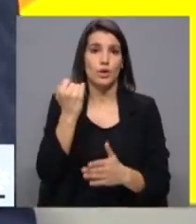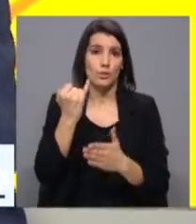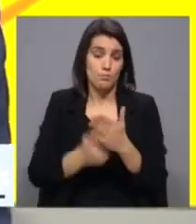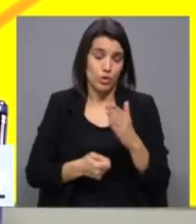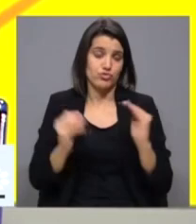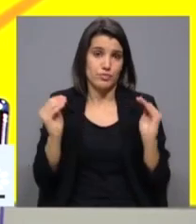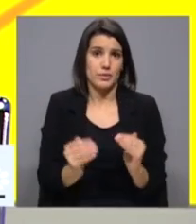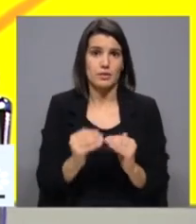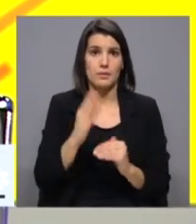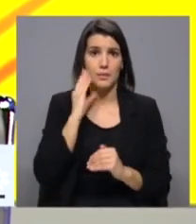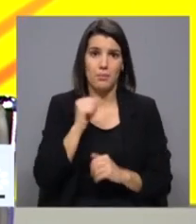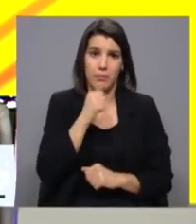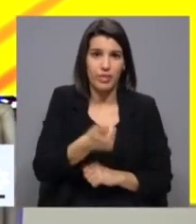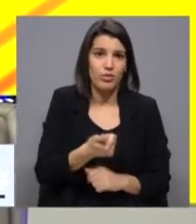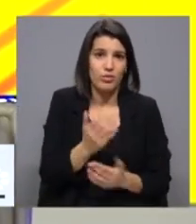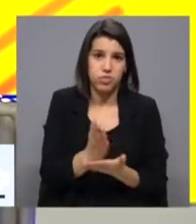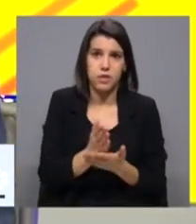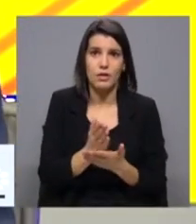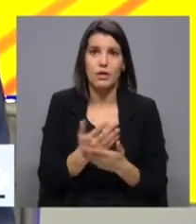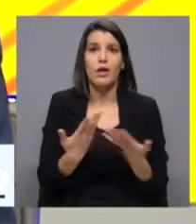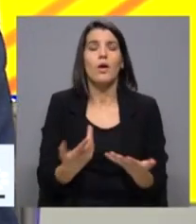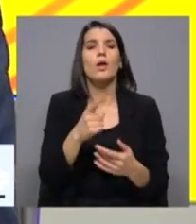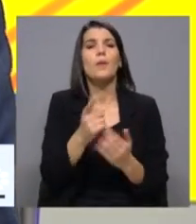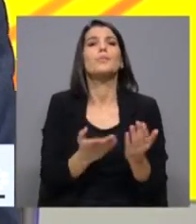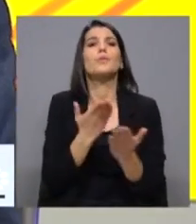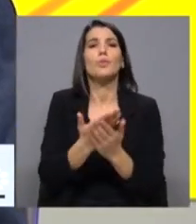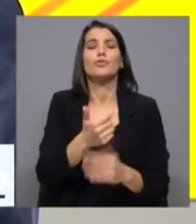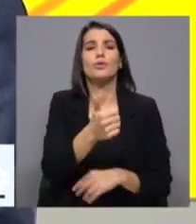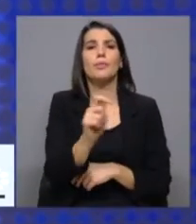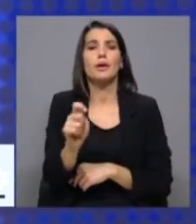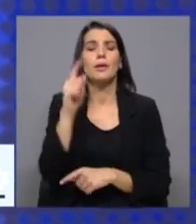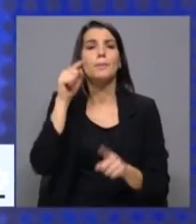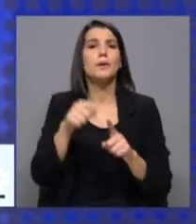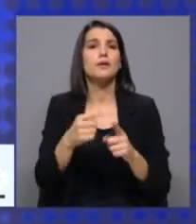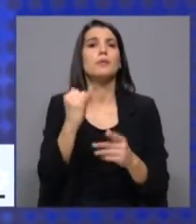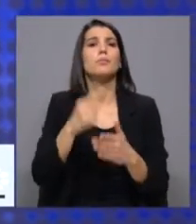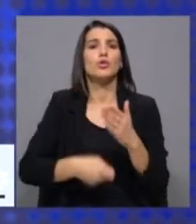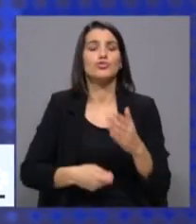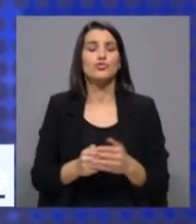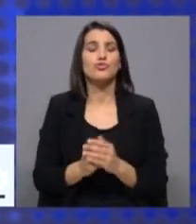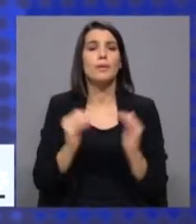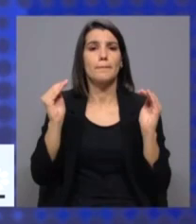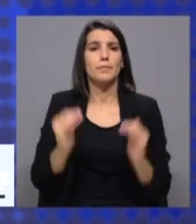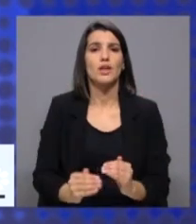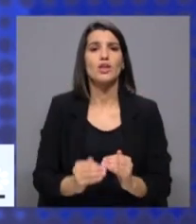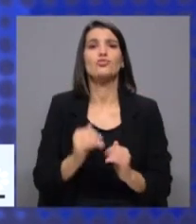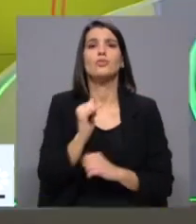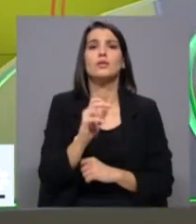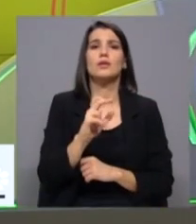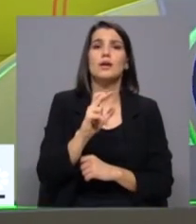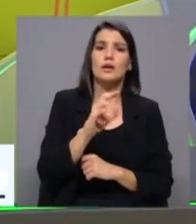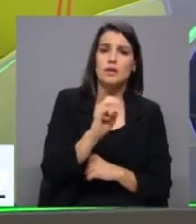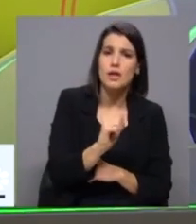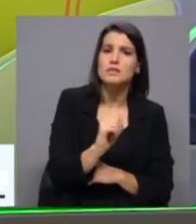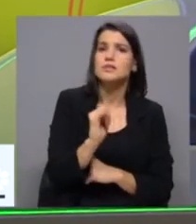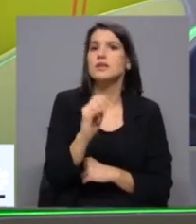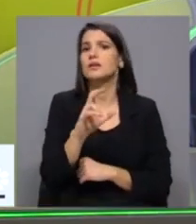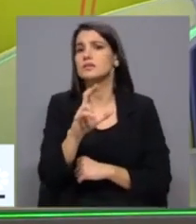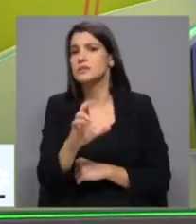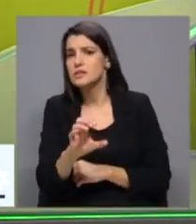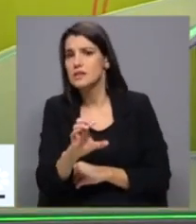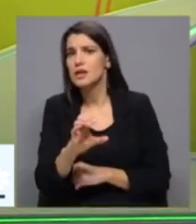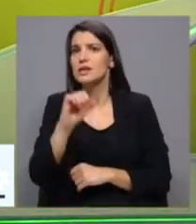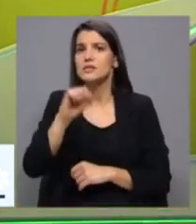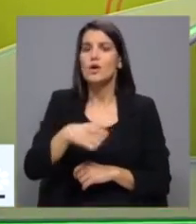acha que se perdeu e já agora, qual é a proposta do Bloco para os impostos? Descer impostos, IRS e IRC, sim ou não? Porque sei que